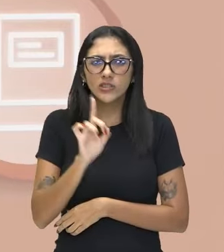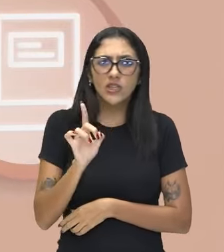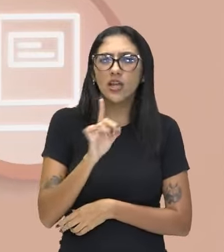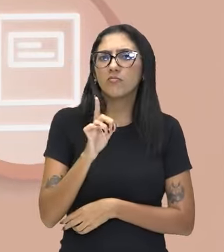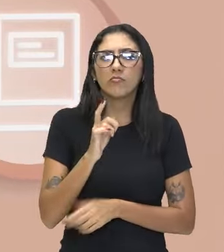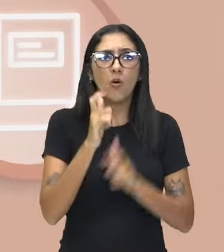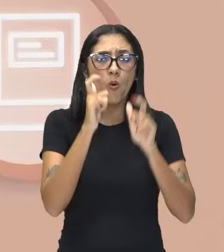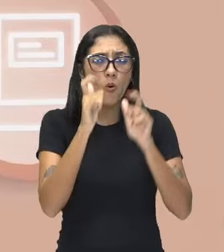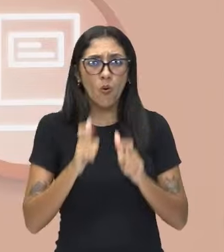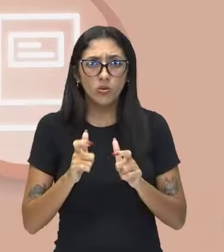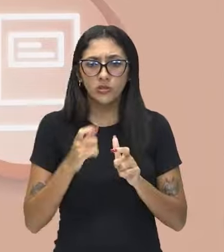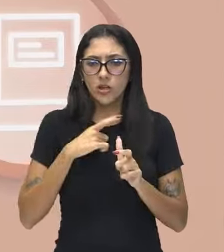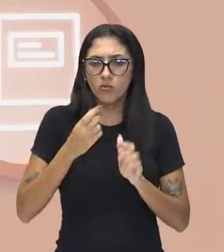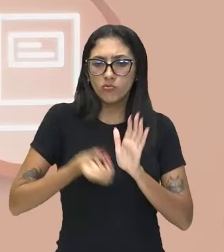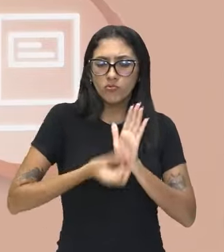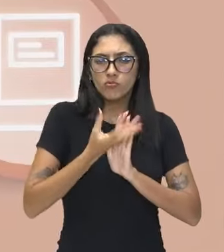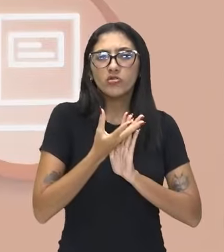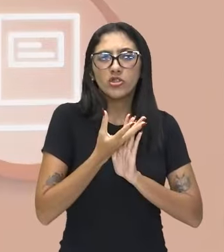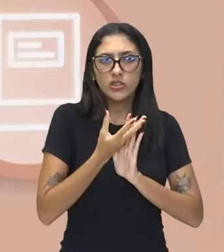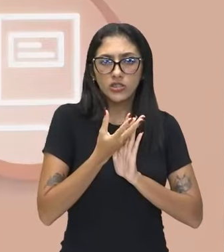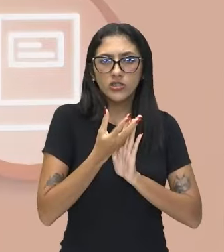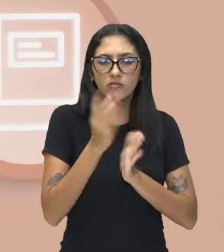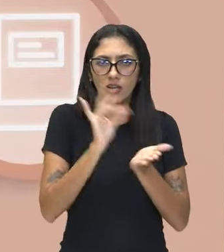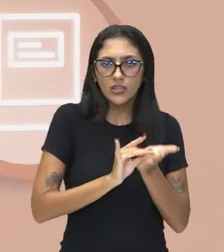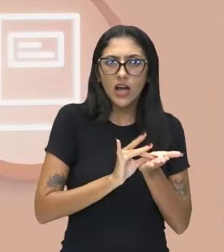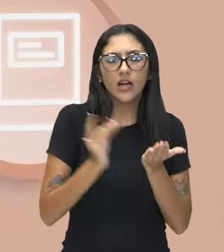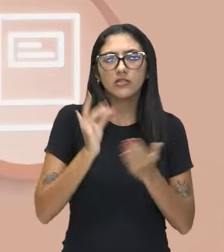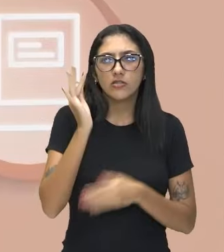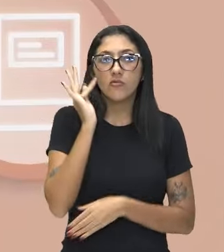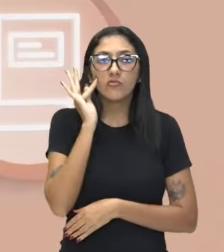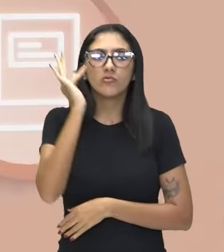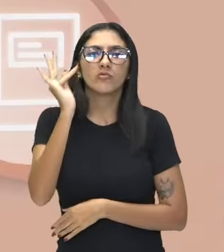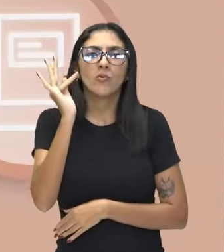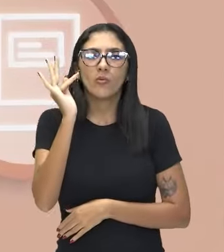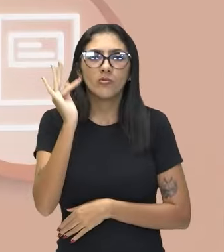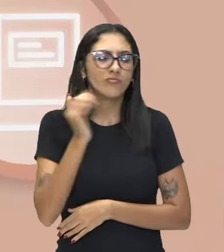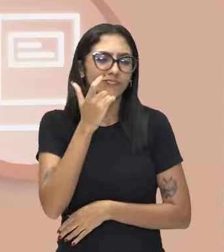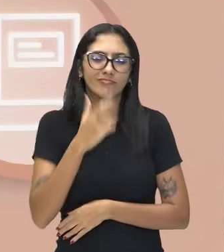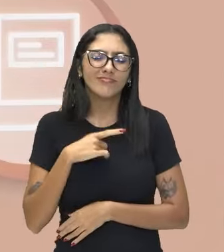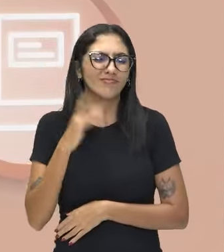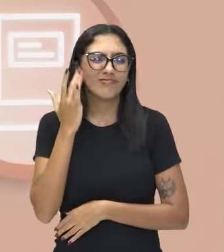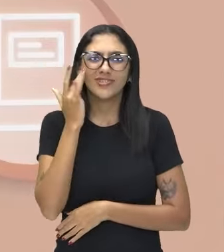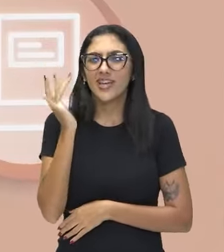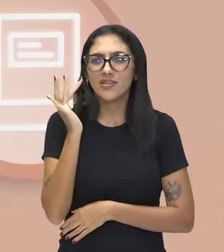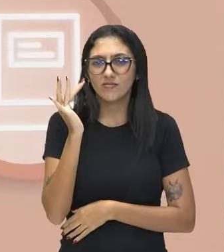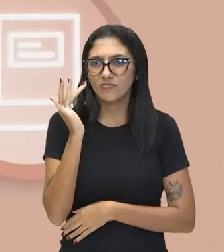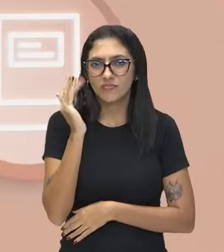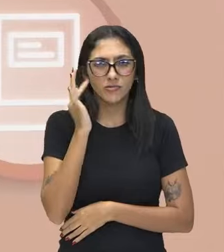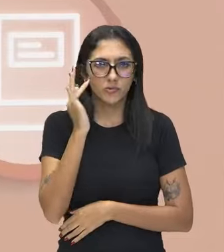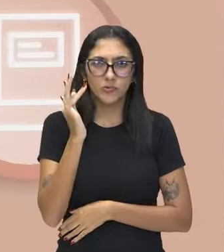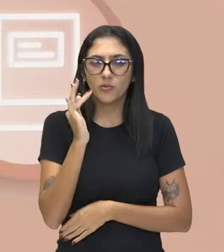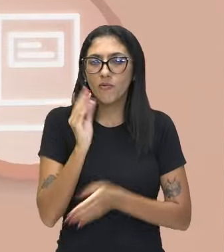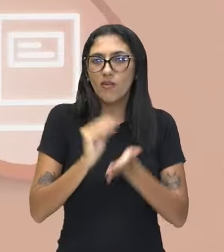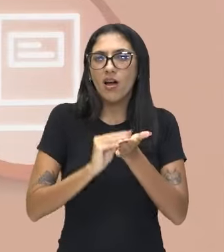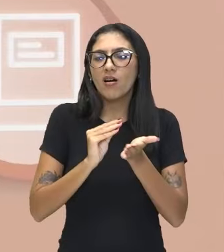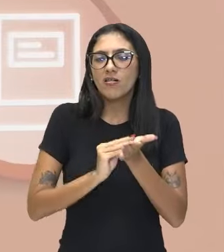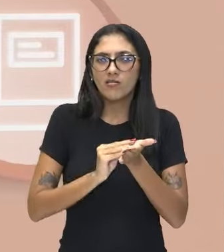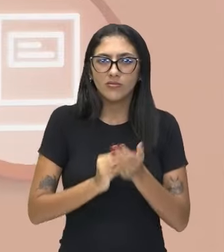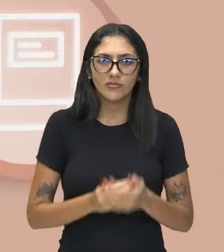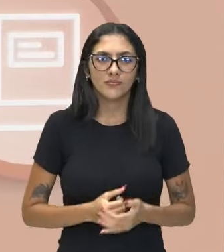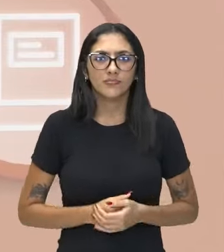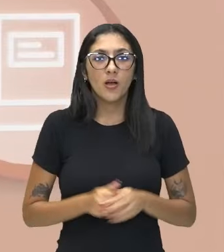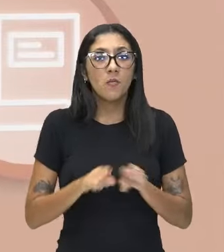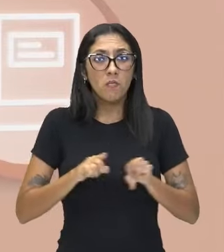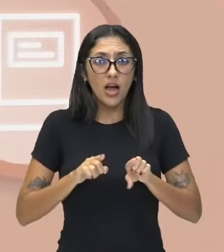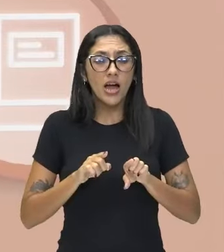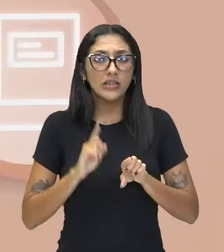Eu sou um nada e eu vou para o nada, porque eu não sei para onde eu vou. Perfeito? Agora, nesse momento que